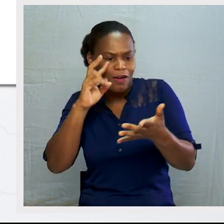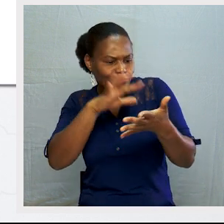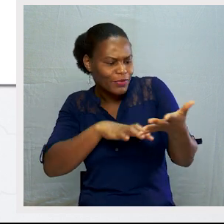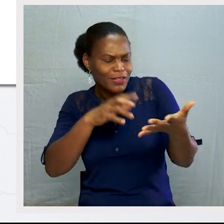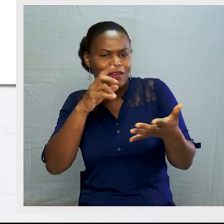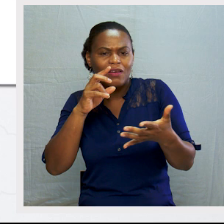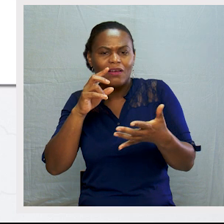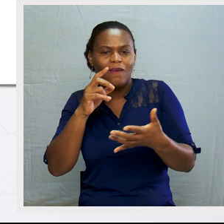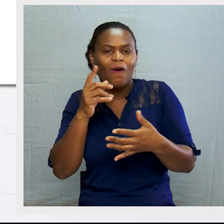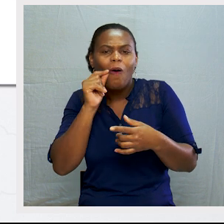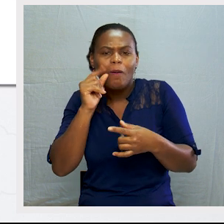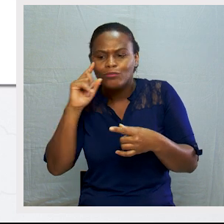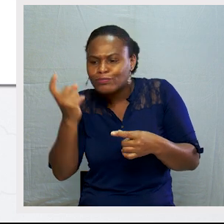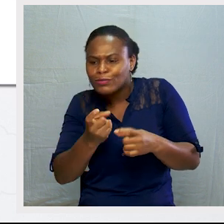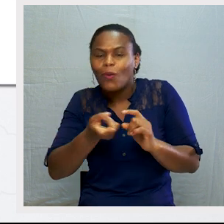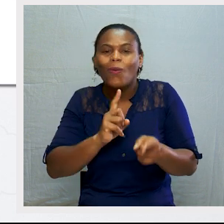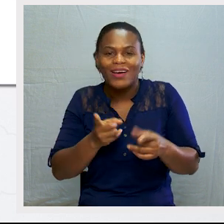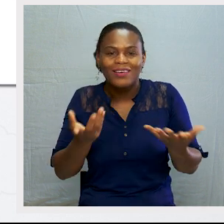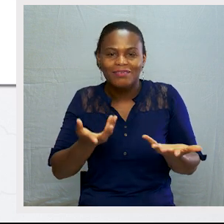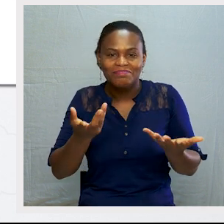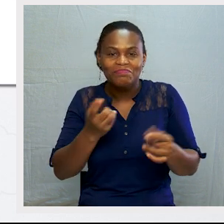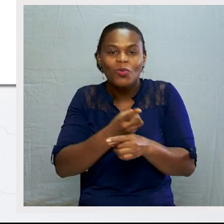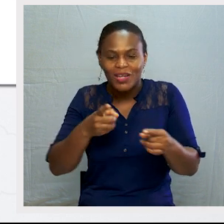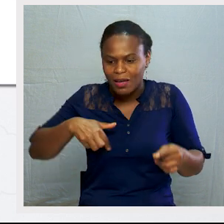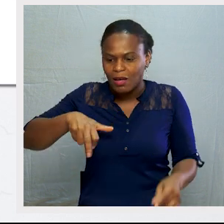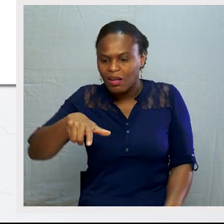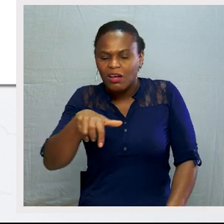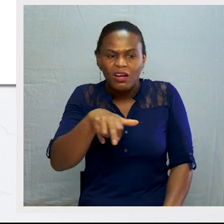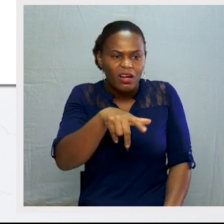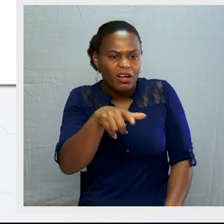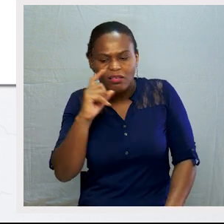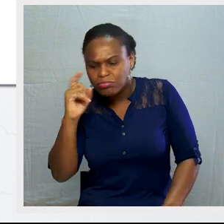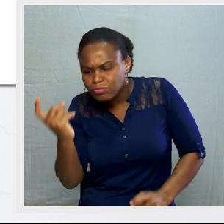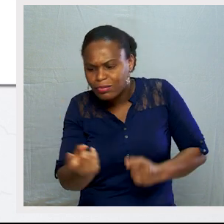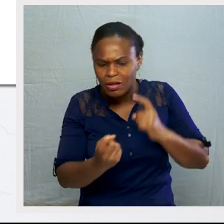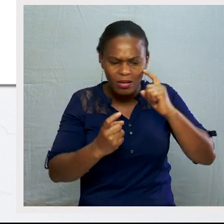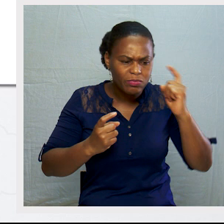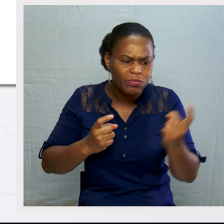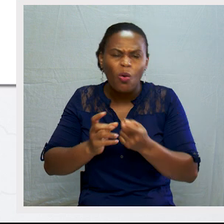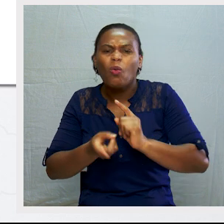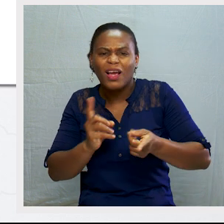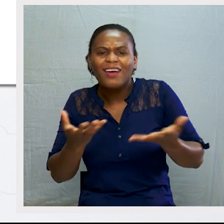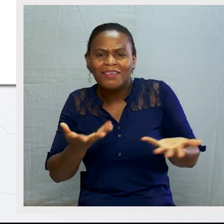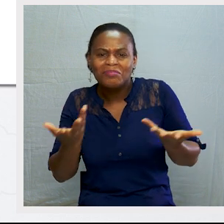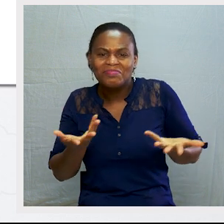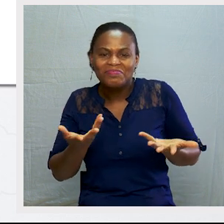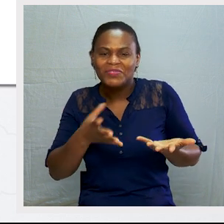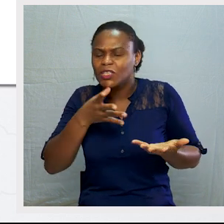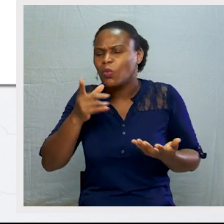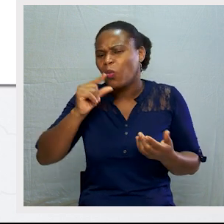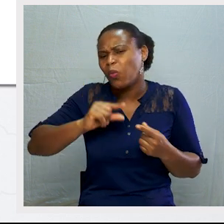O que é que eles saíam à procura? Que andavam a vários lugares, a grandes distâncias.